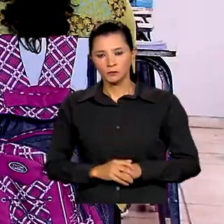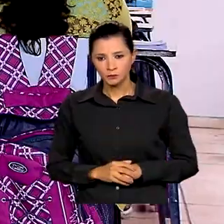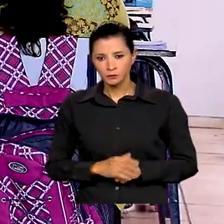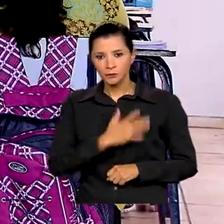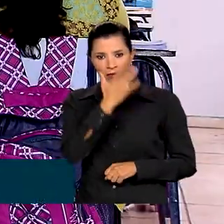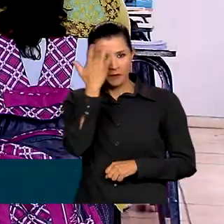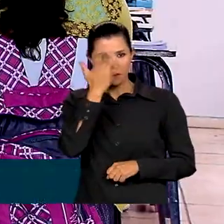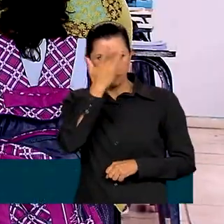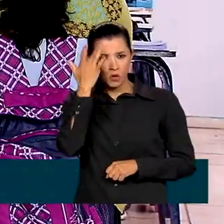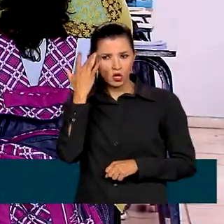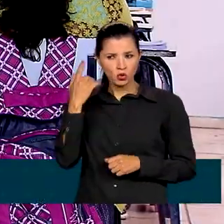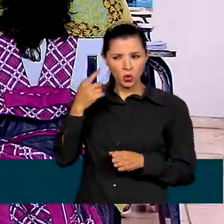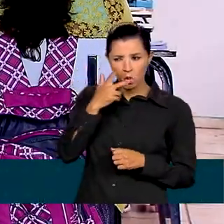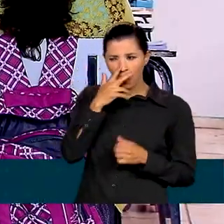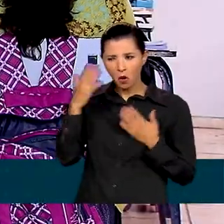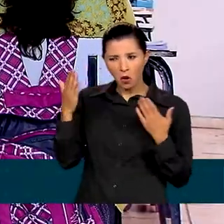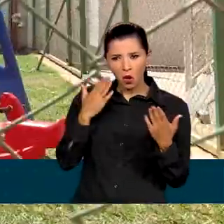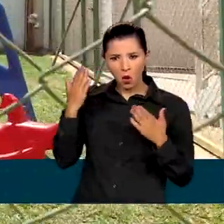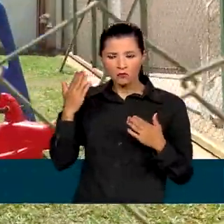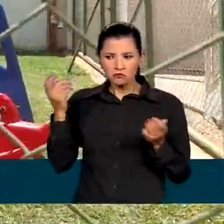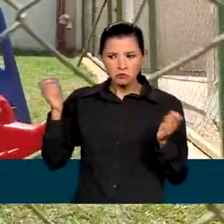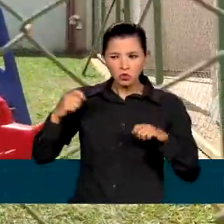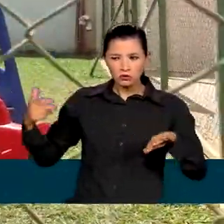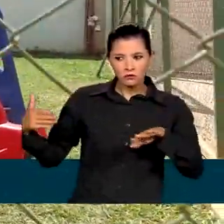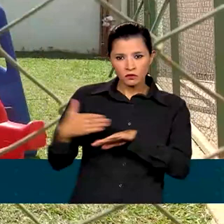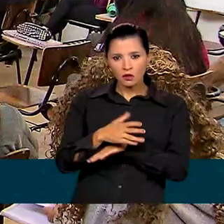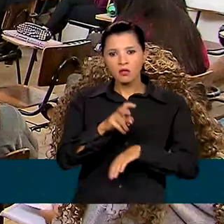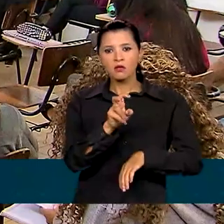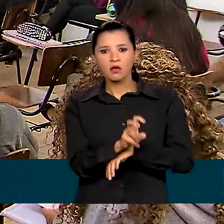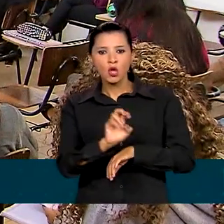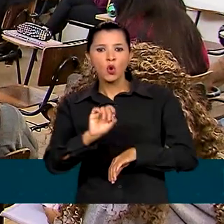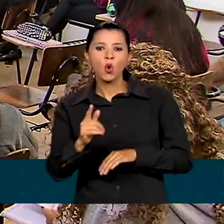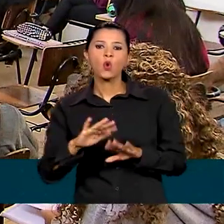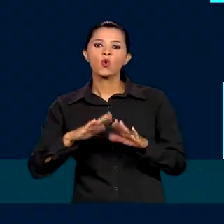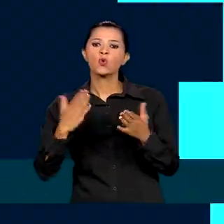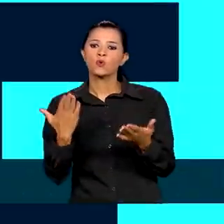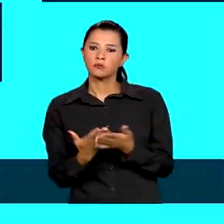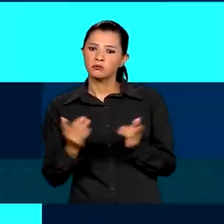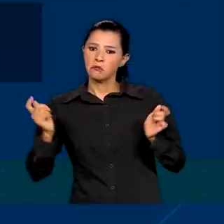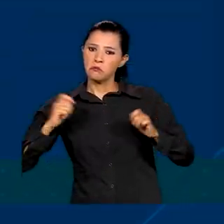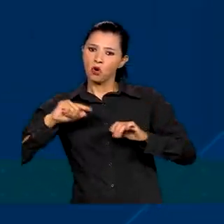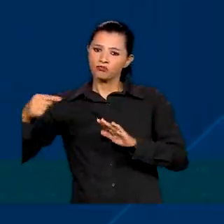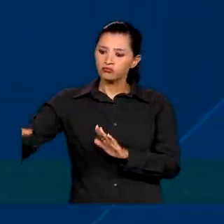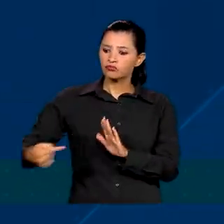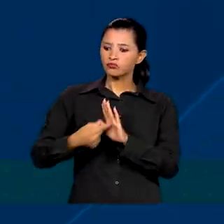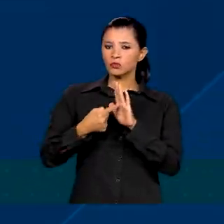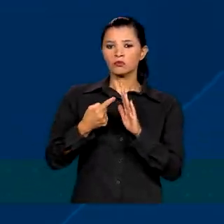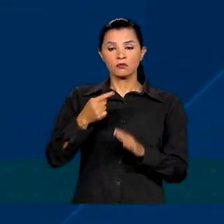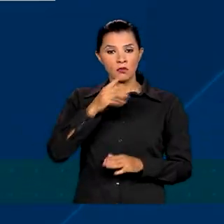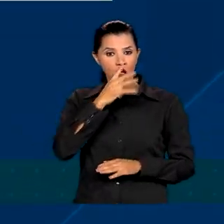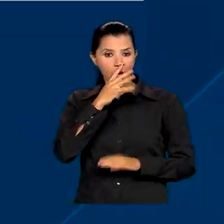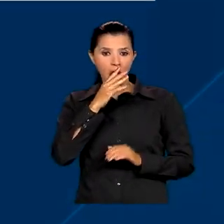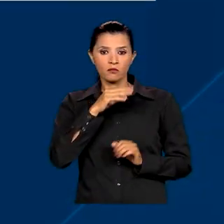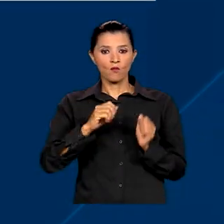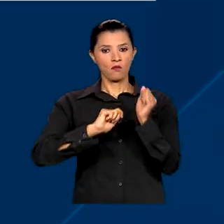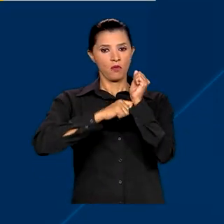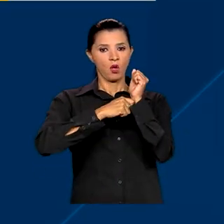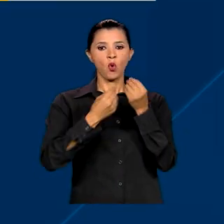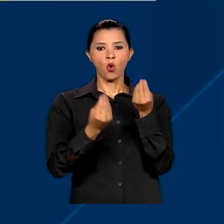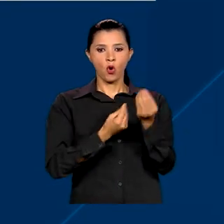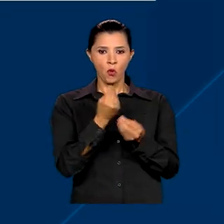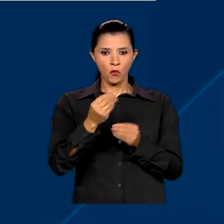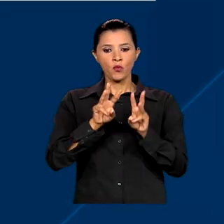alguma suspeita de possíveis ataques em creches ou colégios, pode denunciar de forma anônima pelo